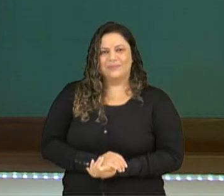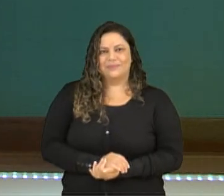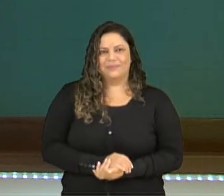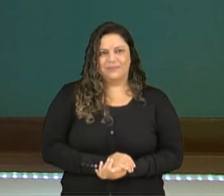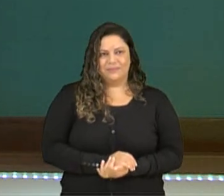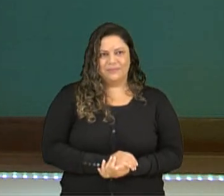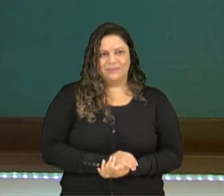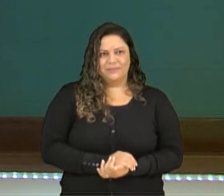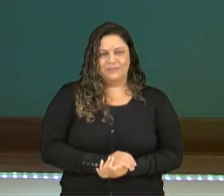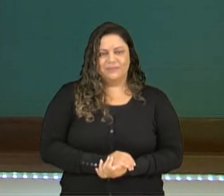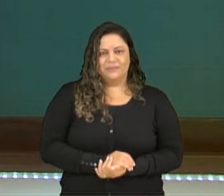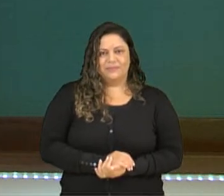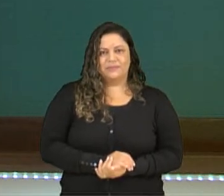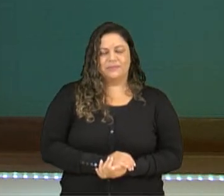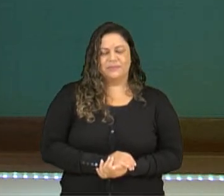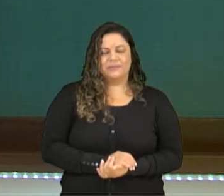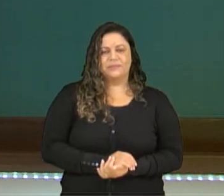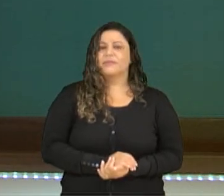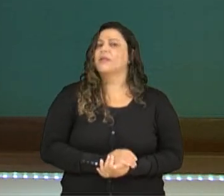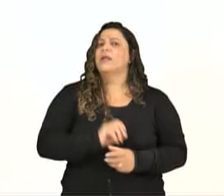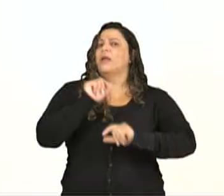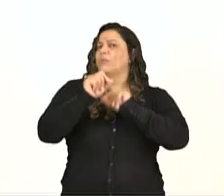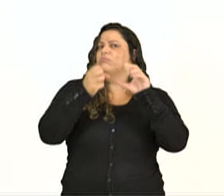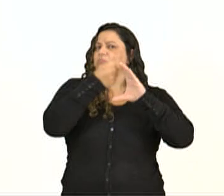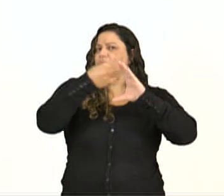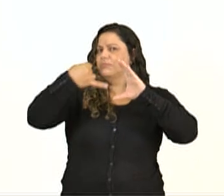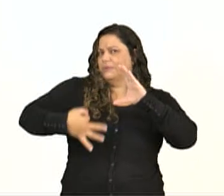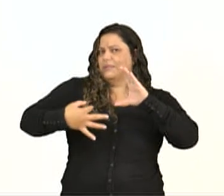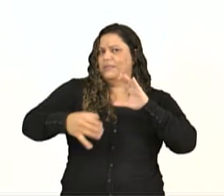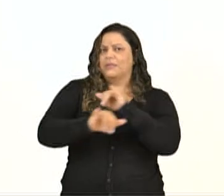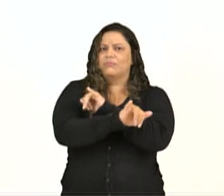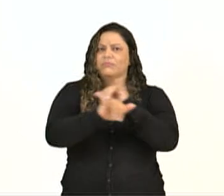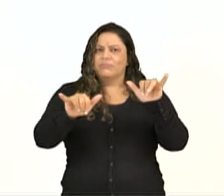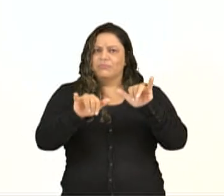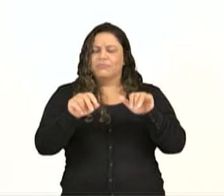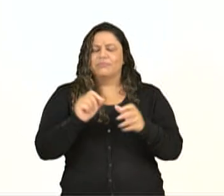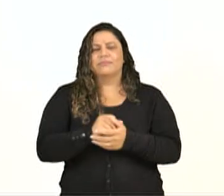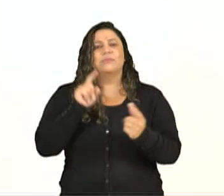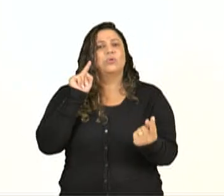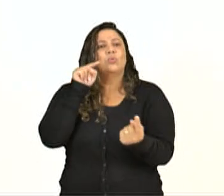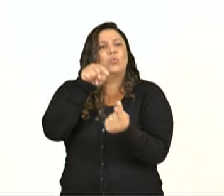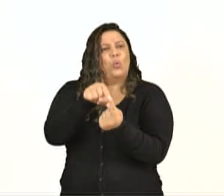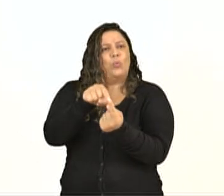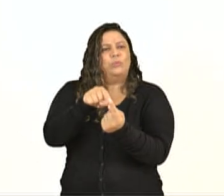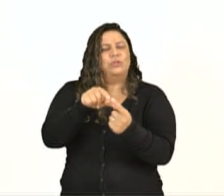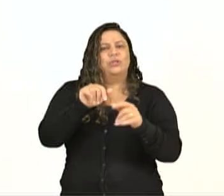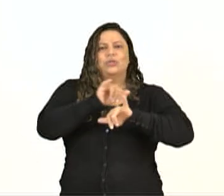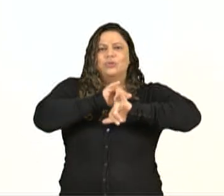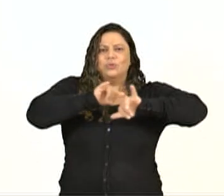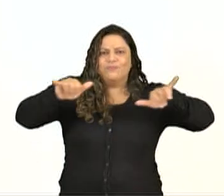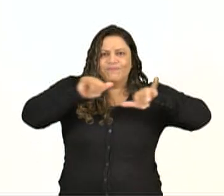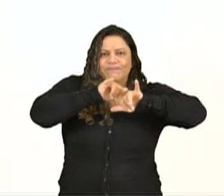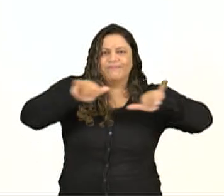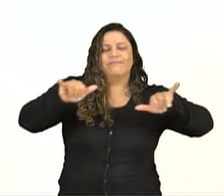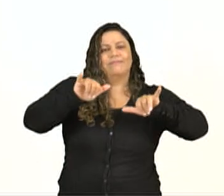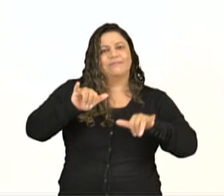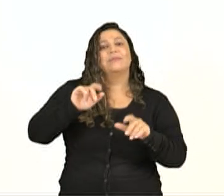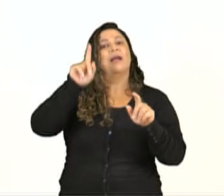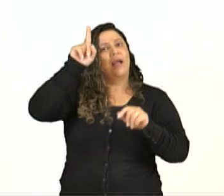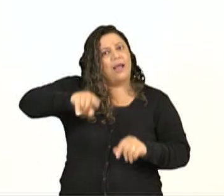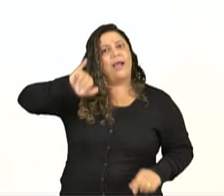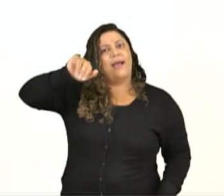Quais são as características da notícia? Então o objetivo da notícia é informar.